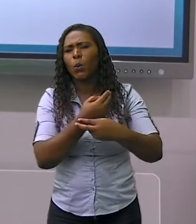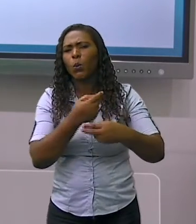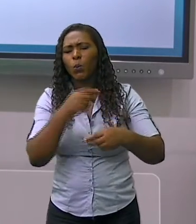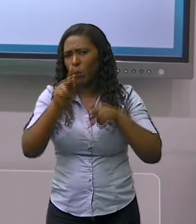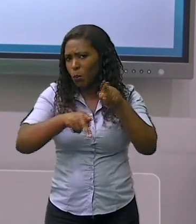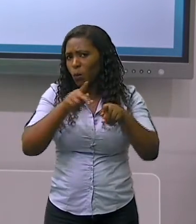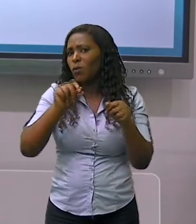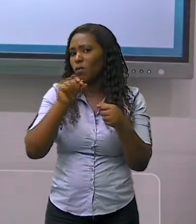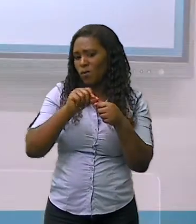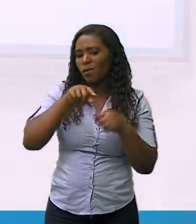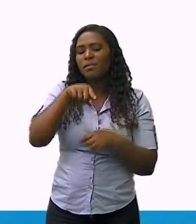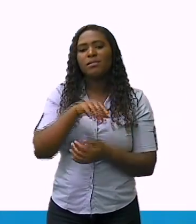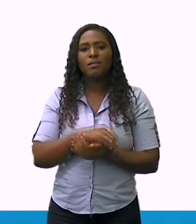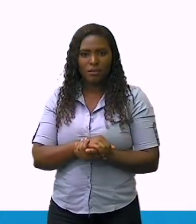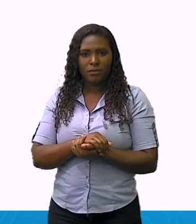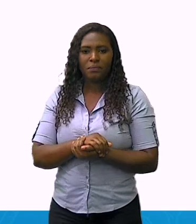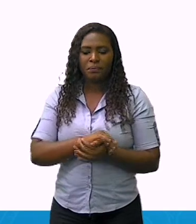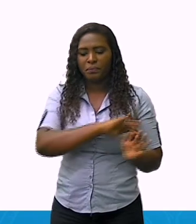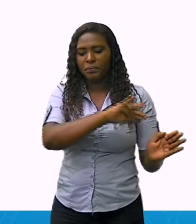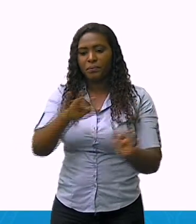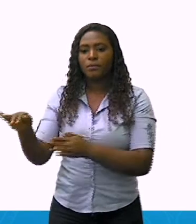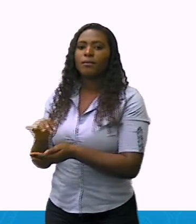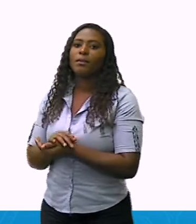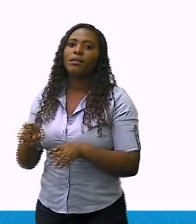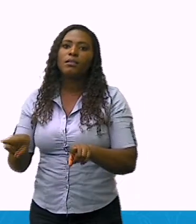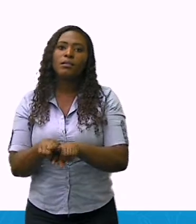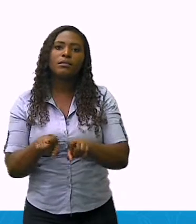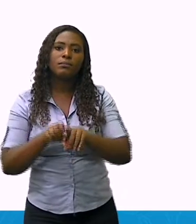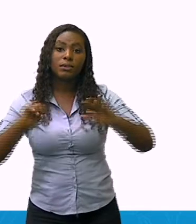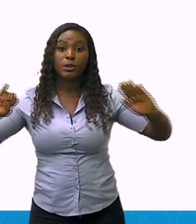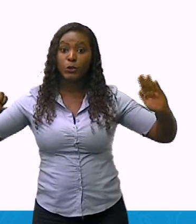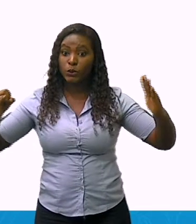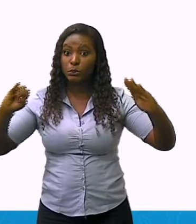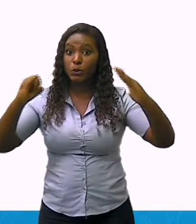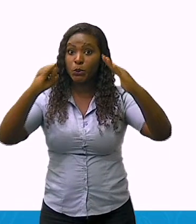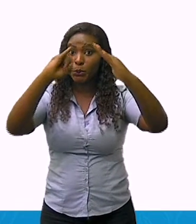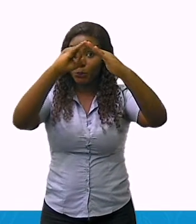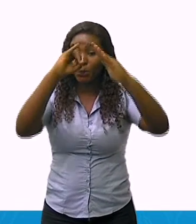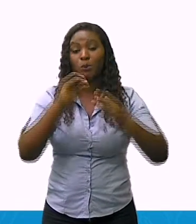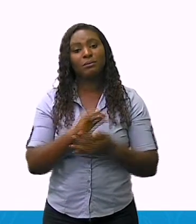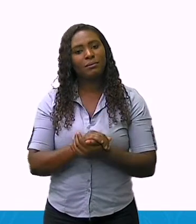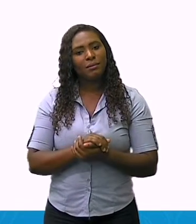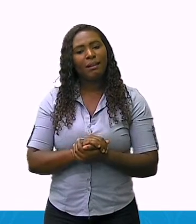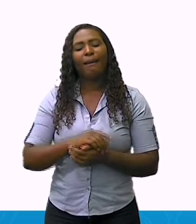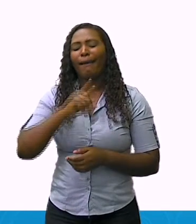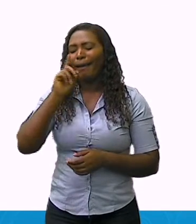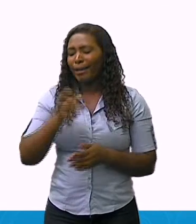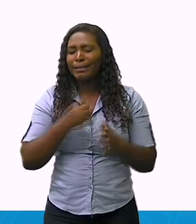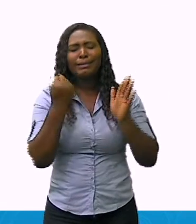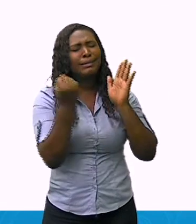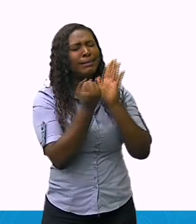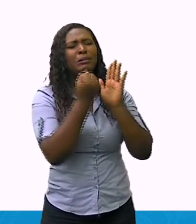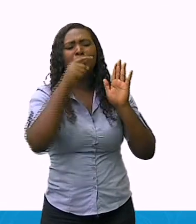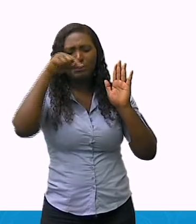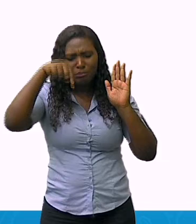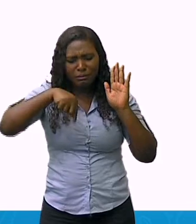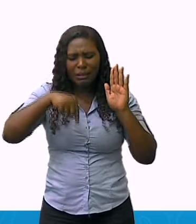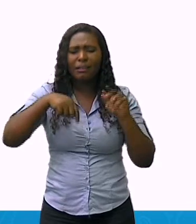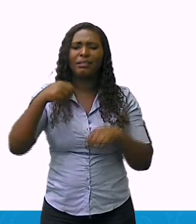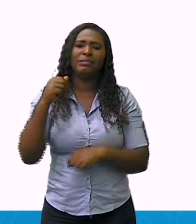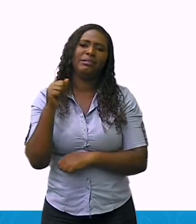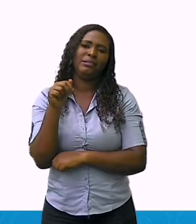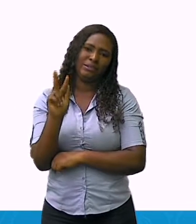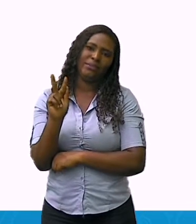é o Pico da Ibituruna, um dos principais símbolos do município de Governador